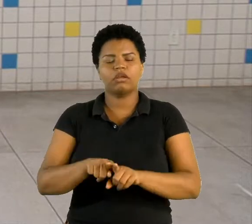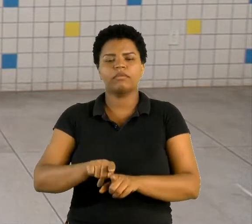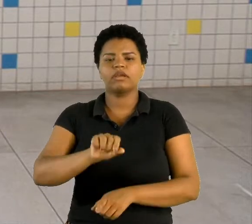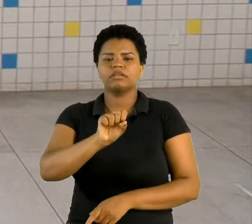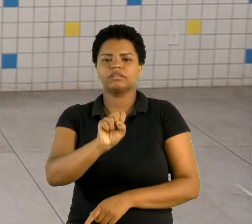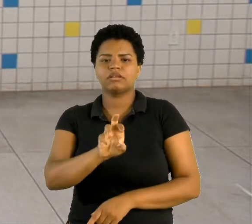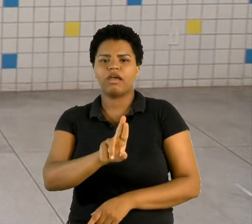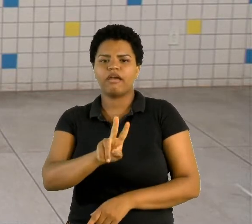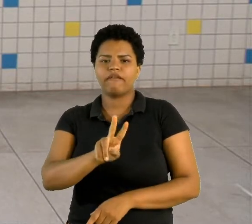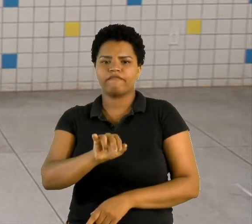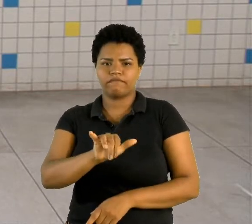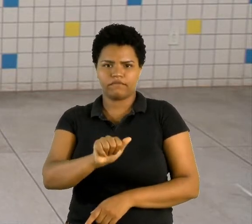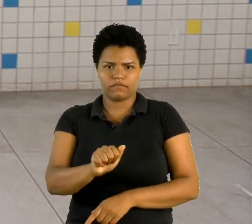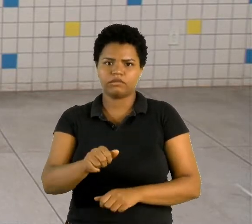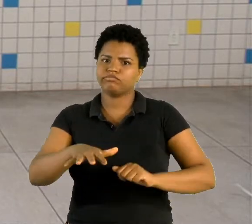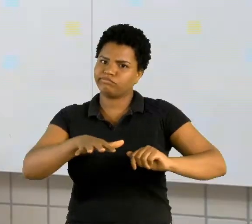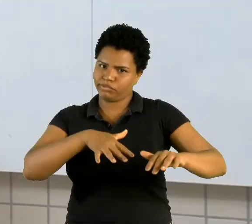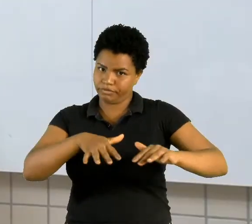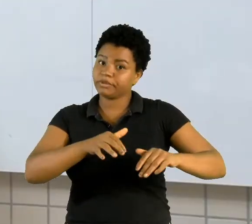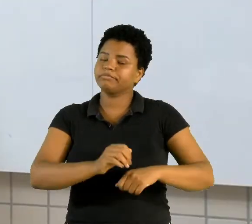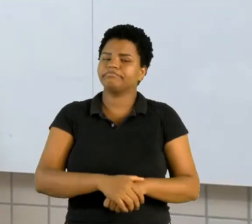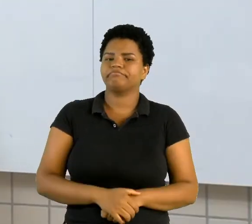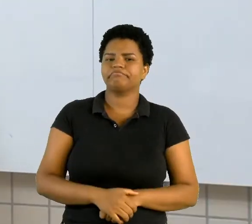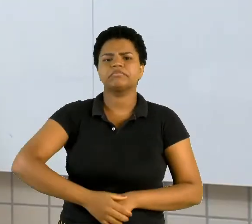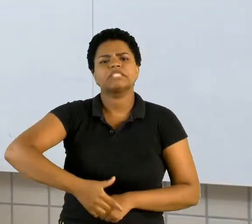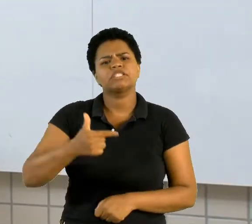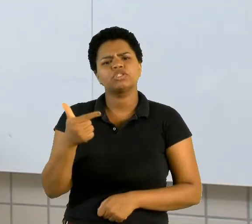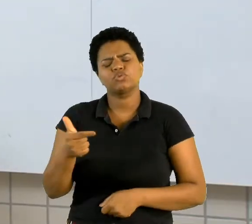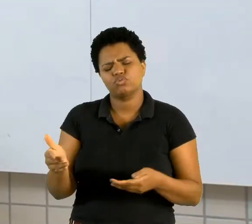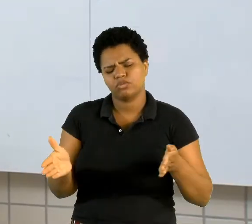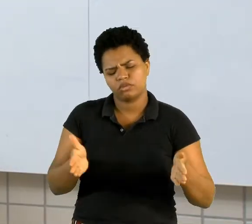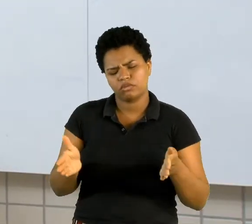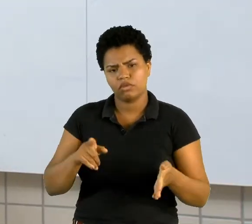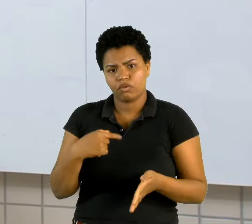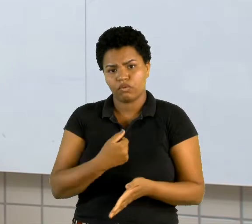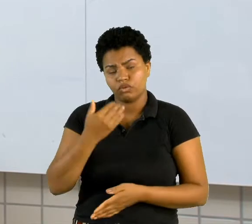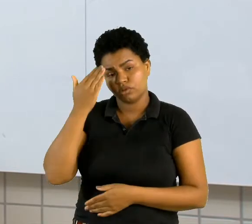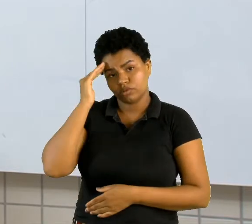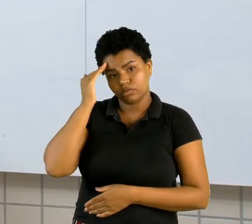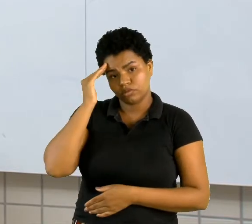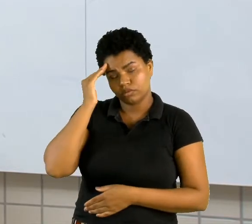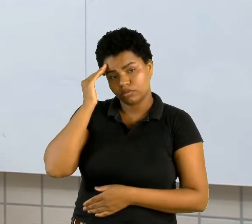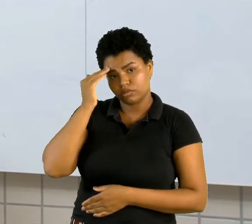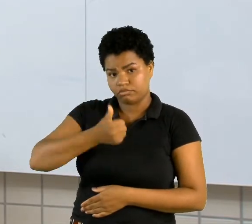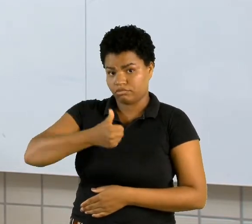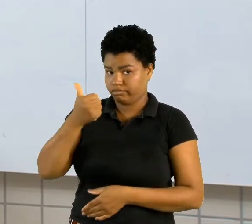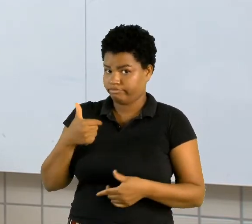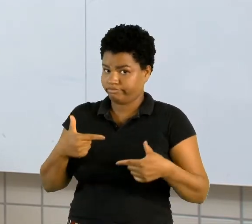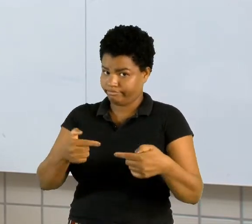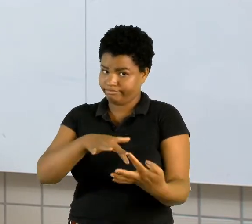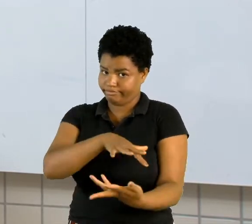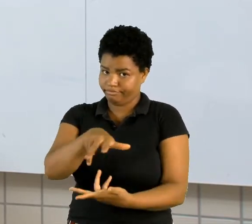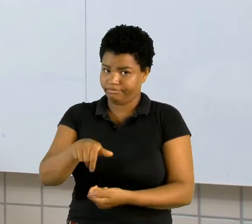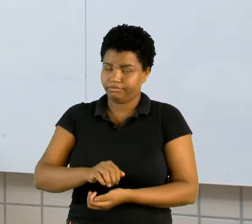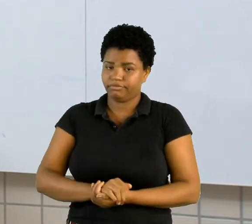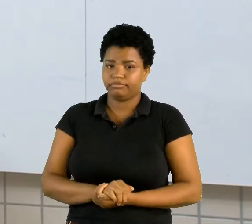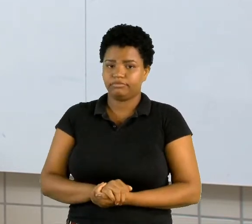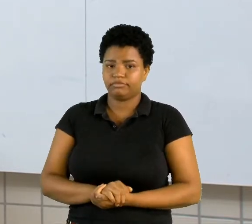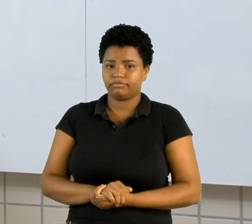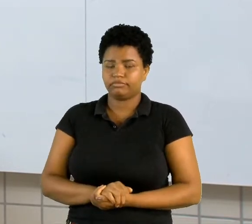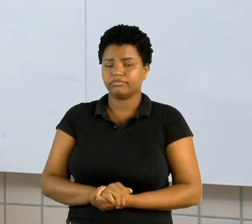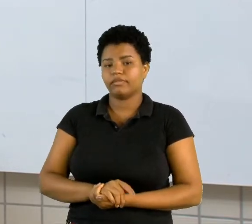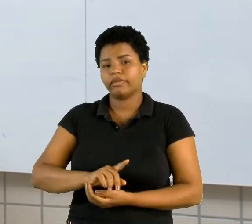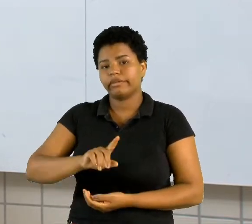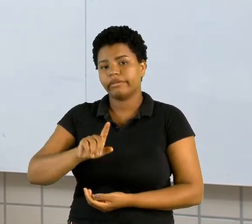ok? Movimentos. Uma segunda fase que nós podemos entender a Primeira Guerra Mundial, e aí essa